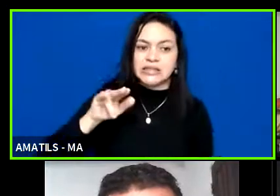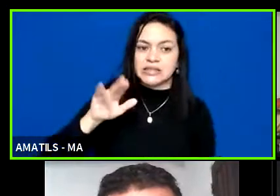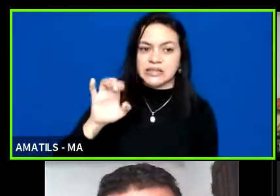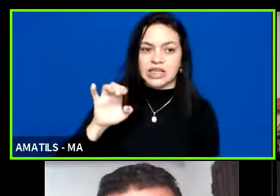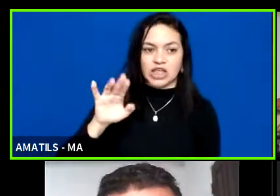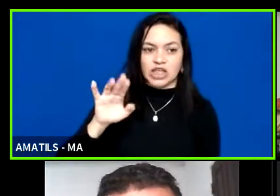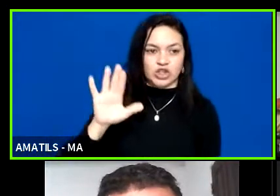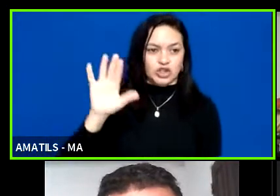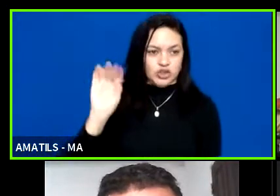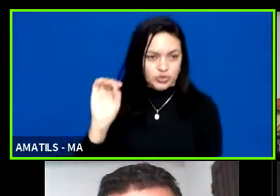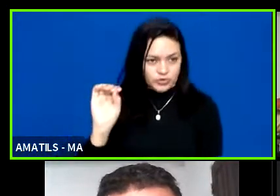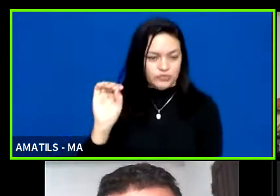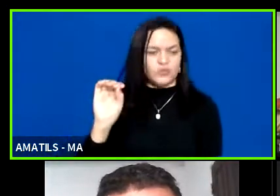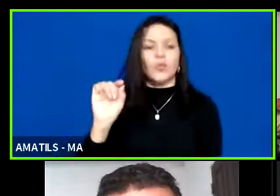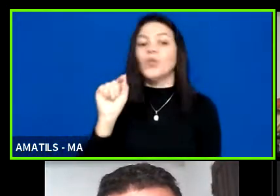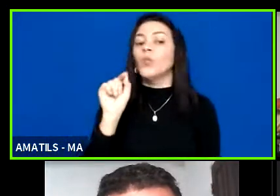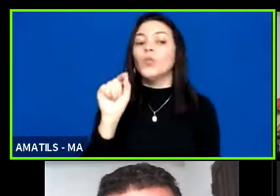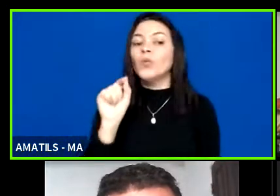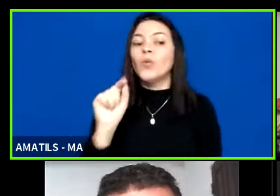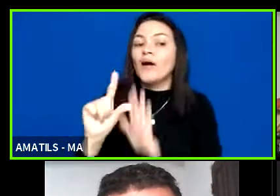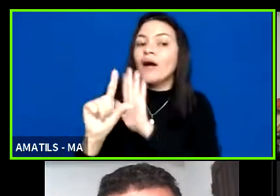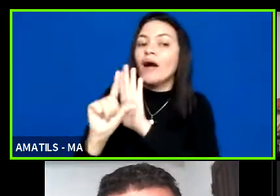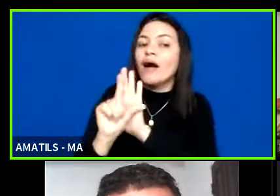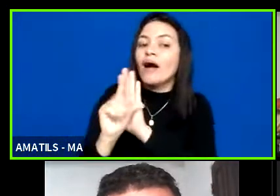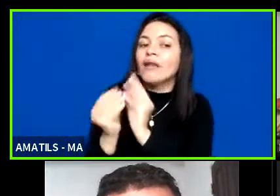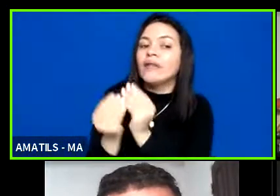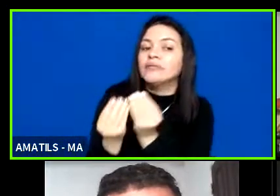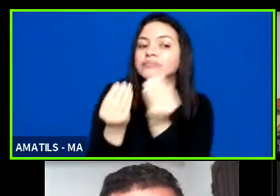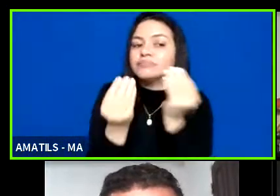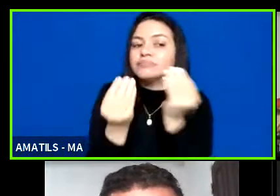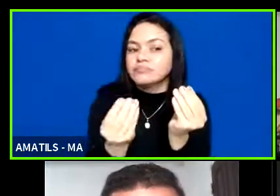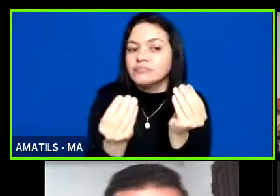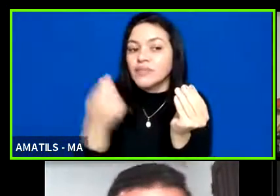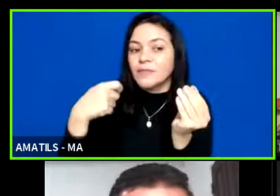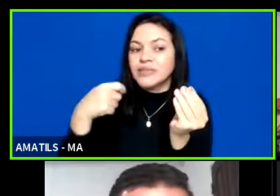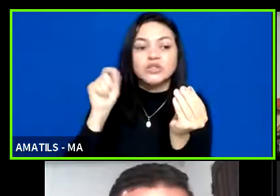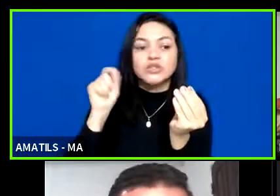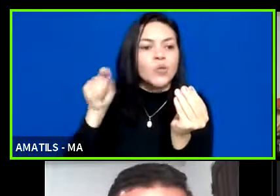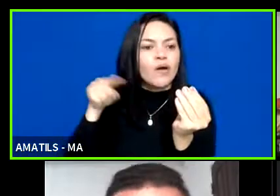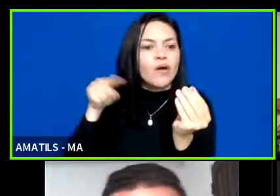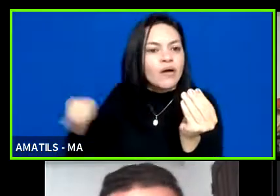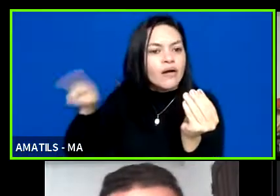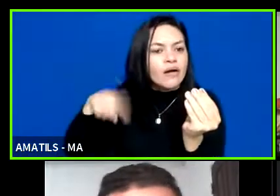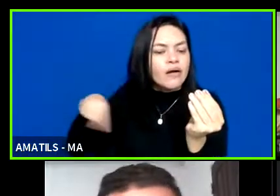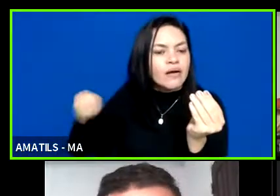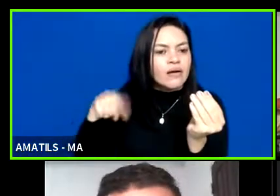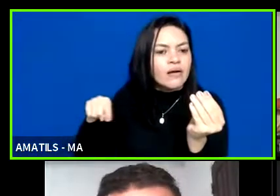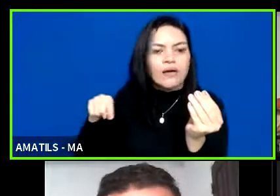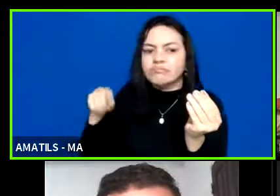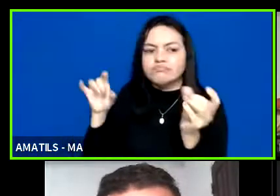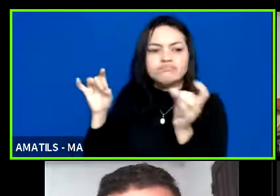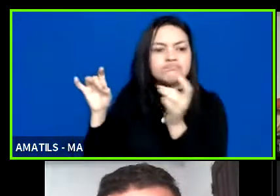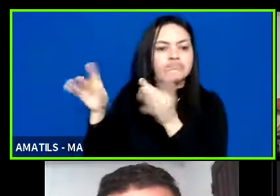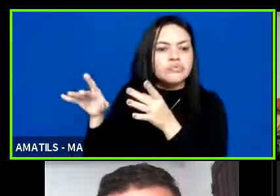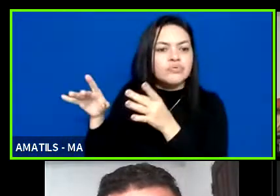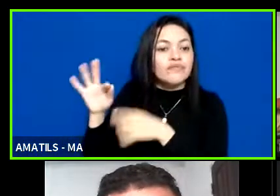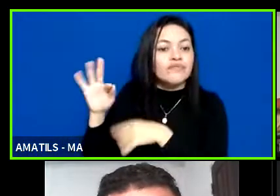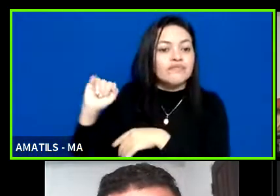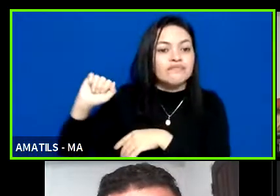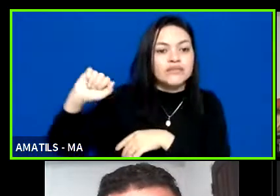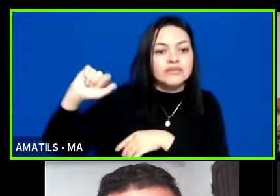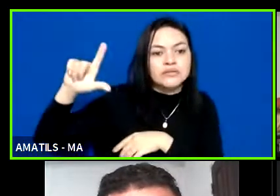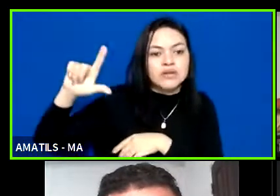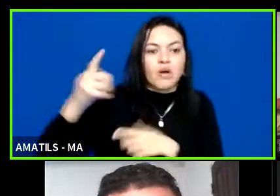esse trabalho que a lei oferta? É uma renúncia fiscal daqueles que querem apoiar projetos esportivos, sejam eles olímpicos ou